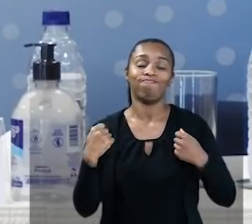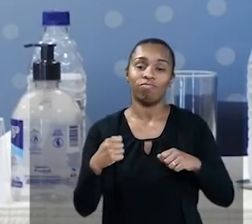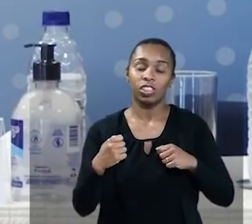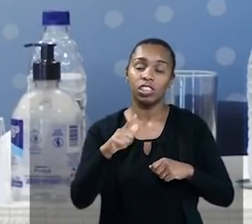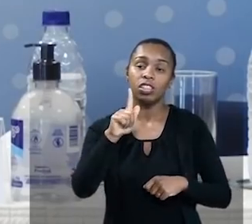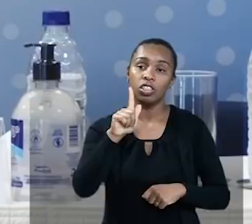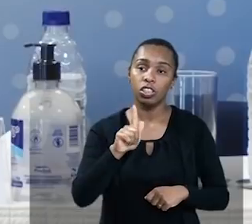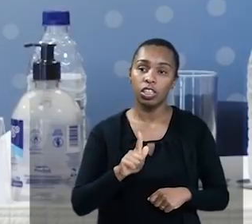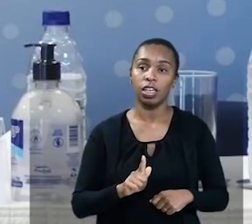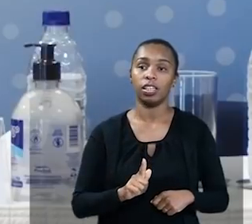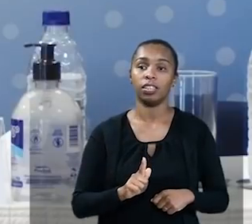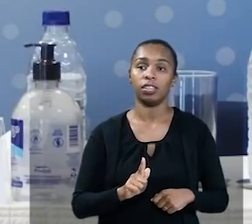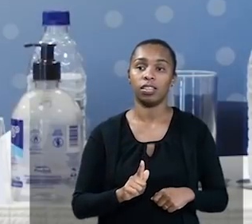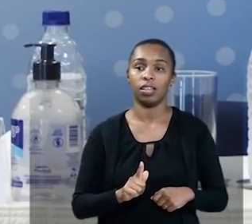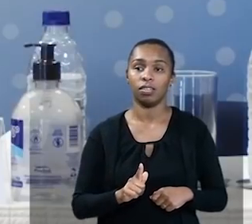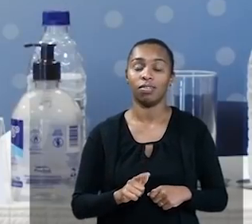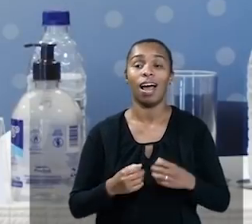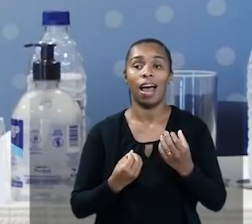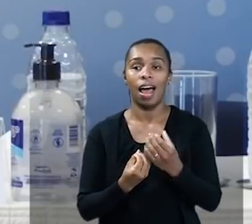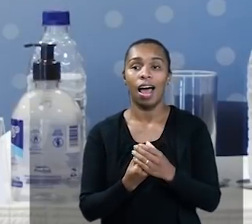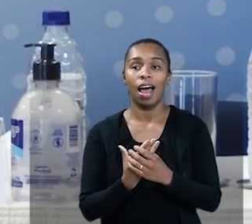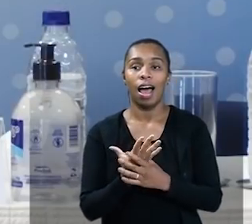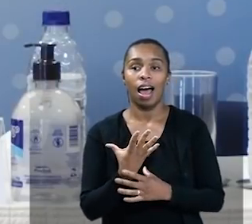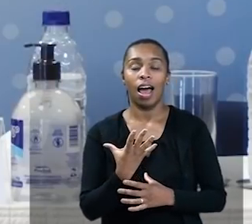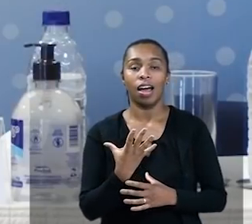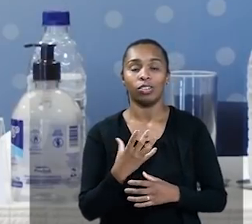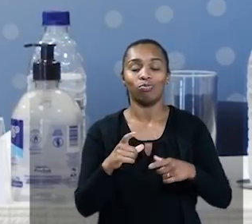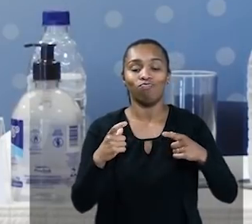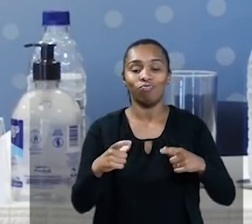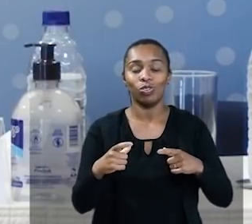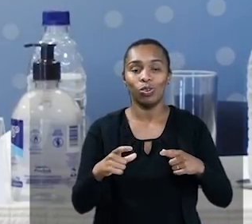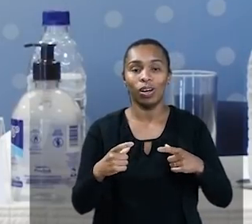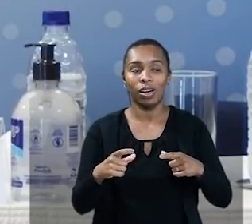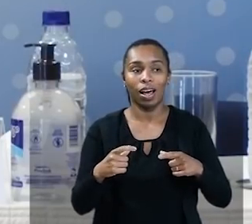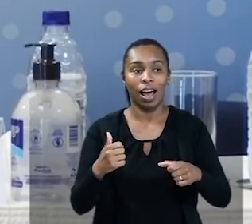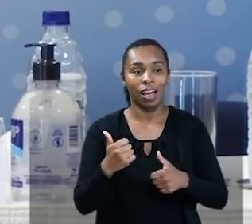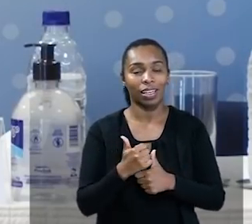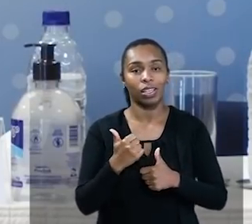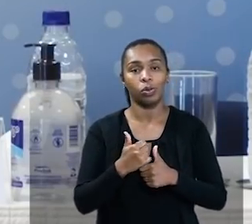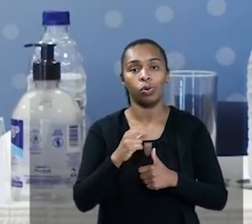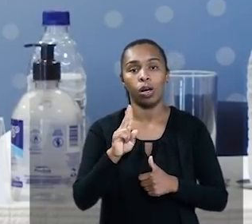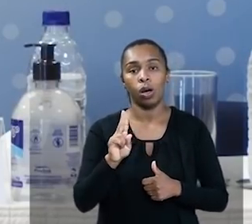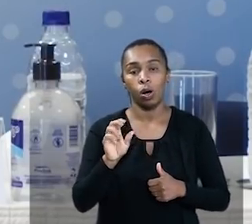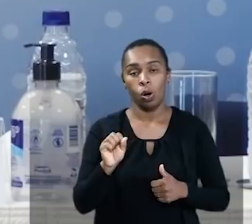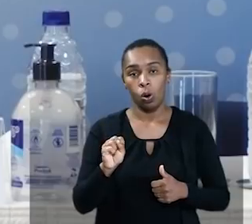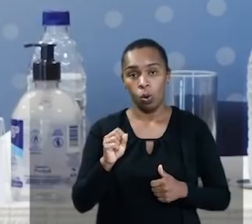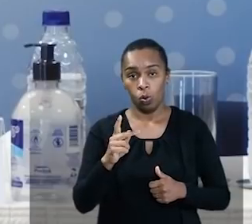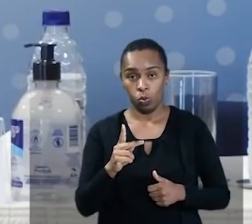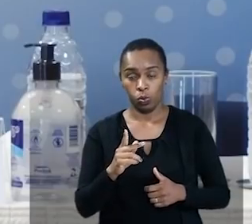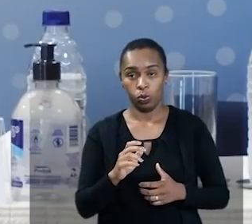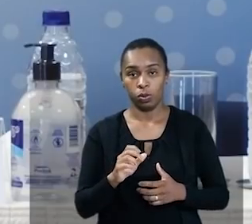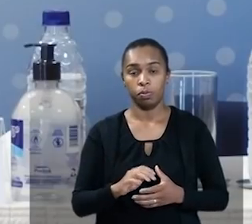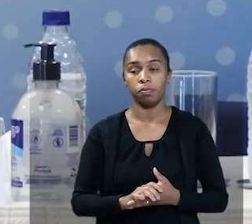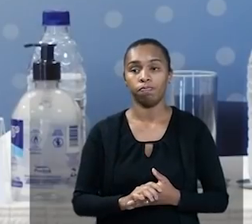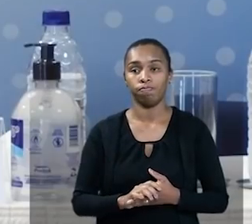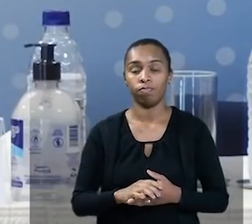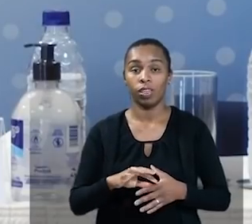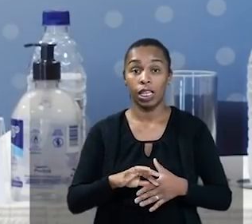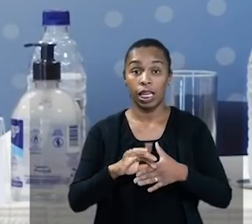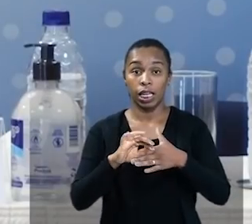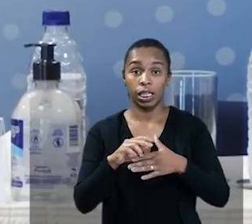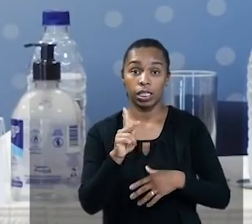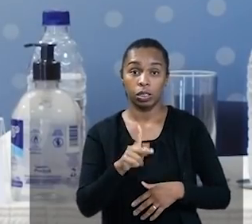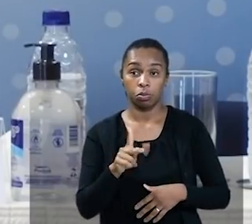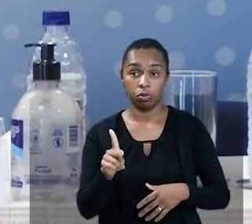gerenciar esses vídeos. E aí é que surge o LARC, o Laboratório de Arquitetura da USP, na liderança da